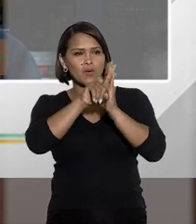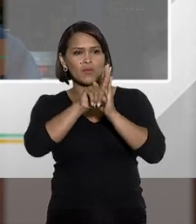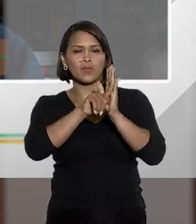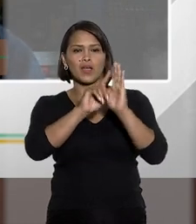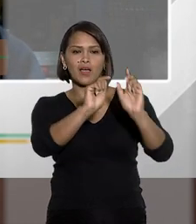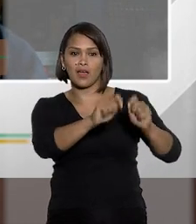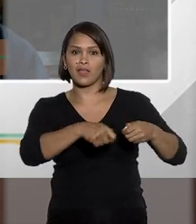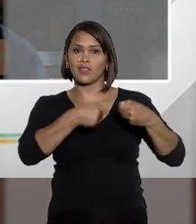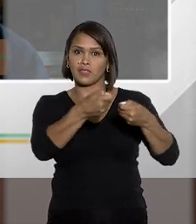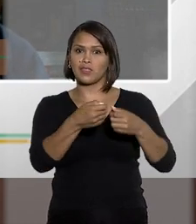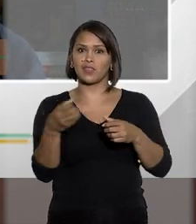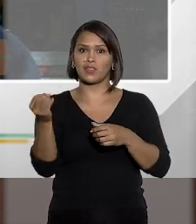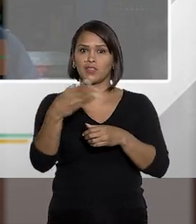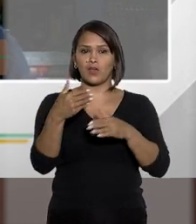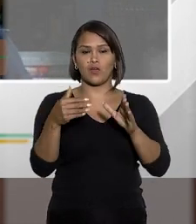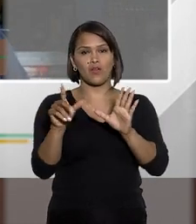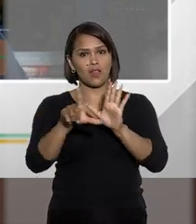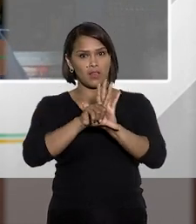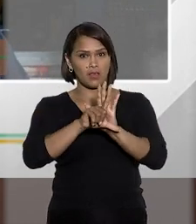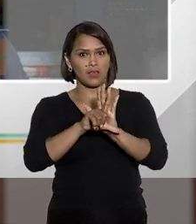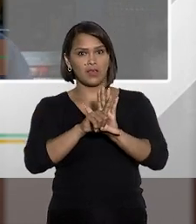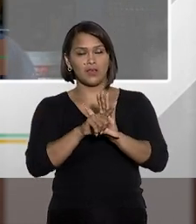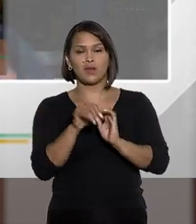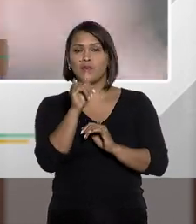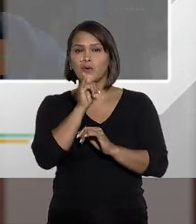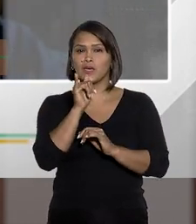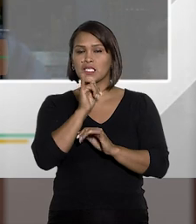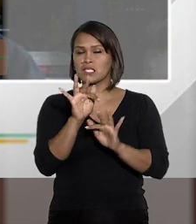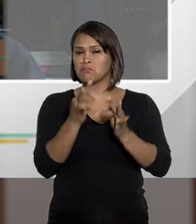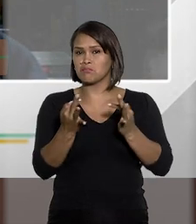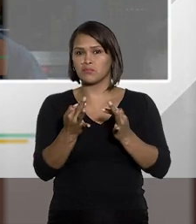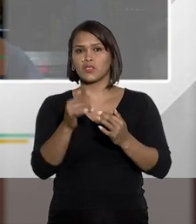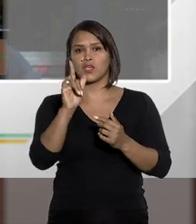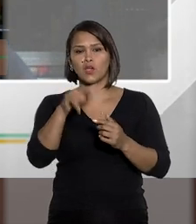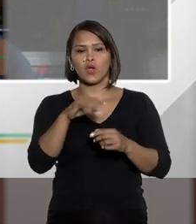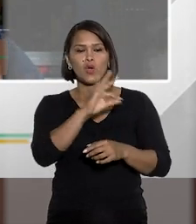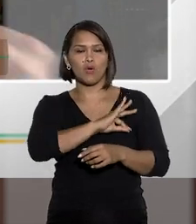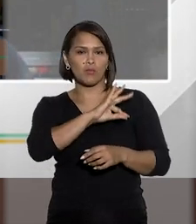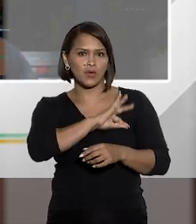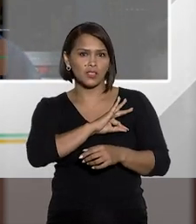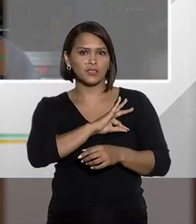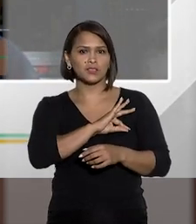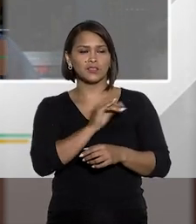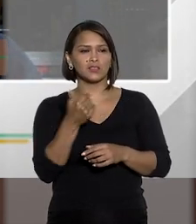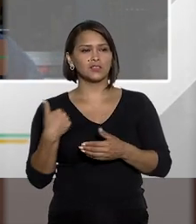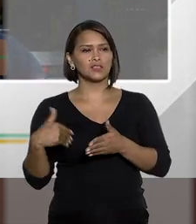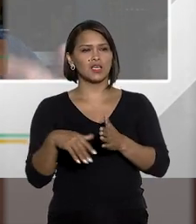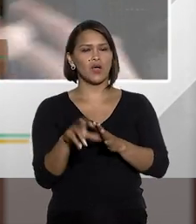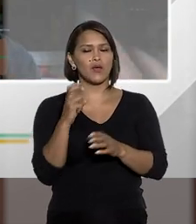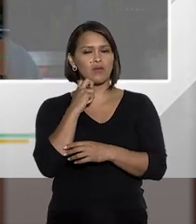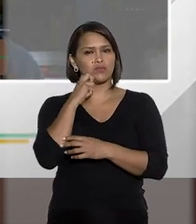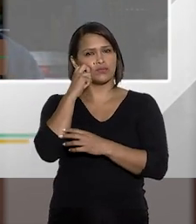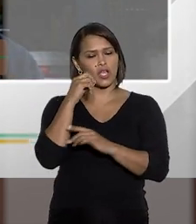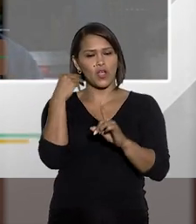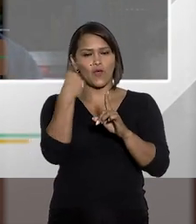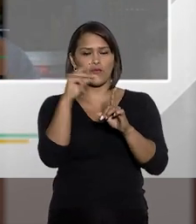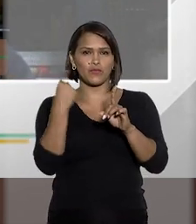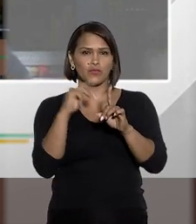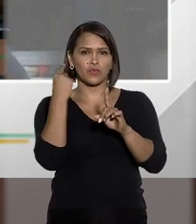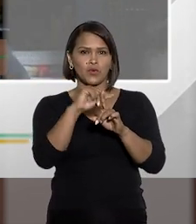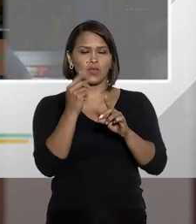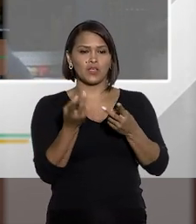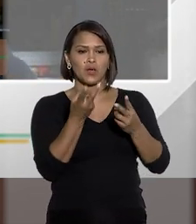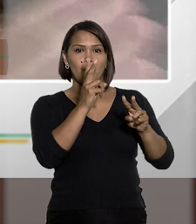seduziram, a defender a novácio-leges e melhos. te dou um exemplo simples. O policial, ele constrange com